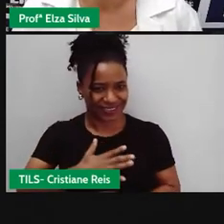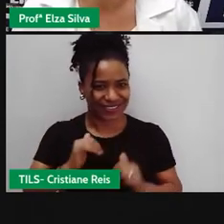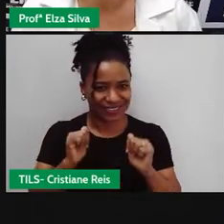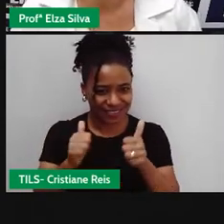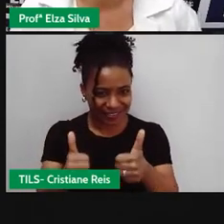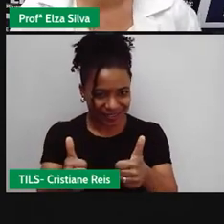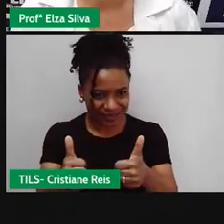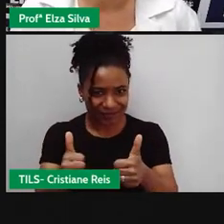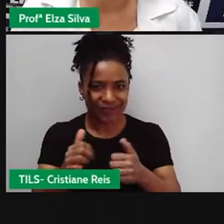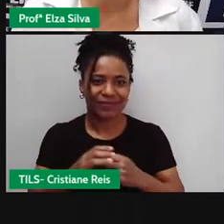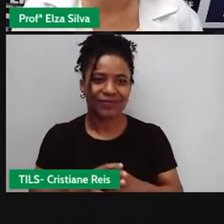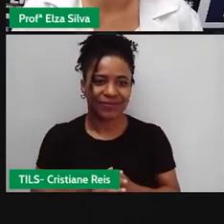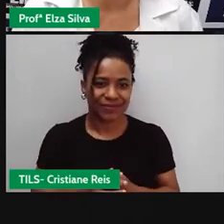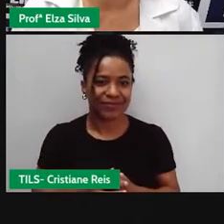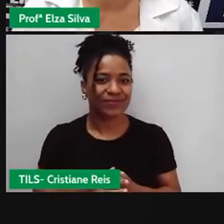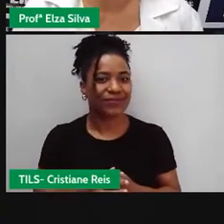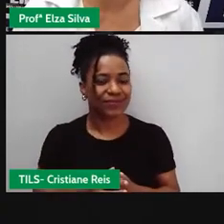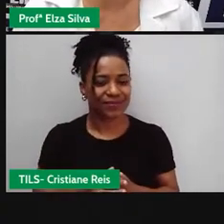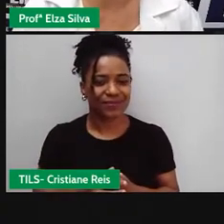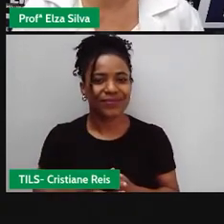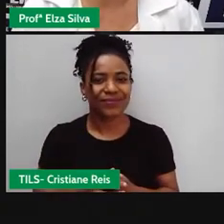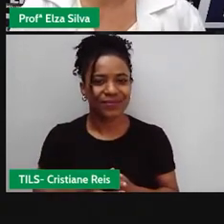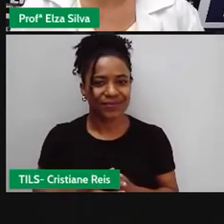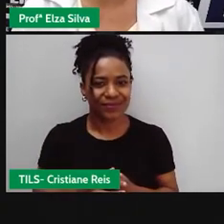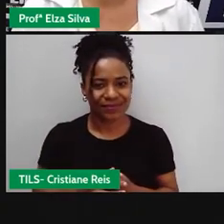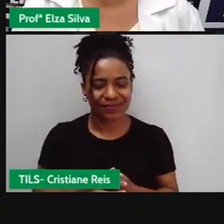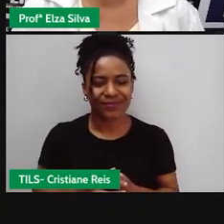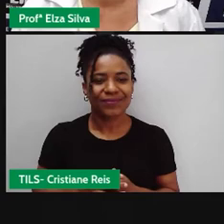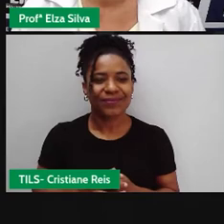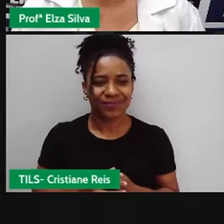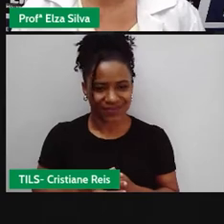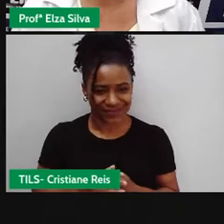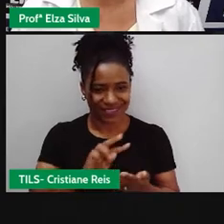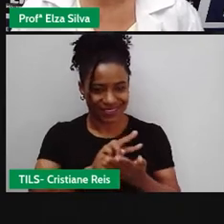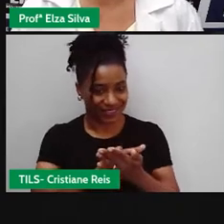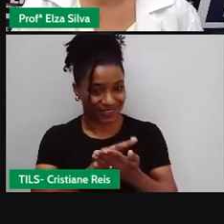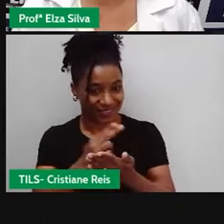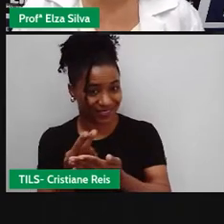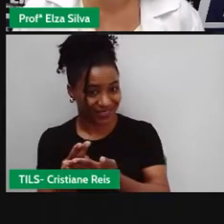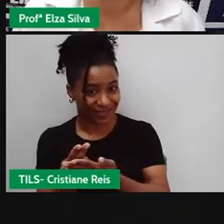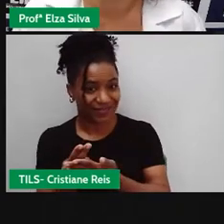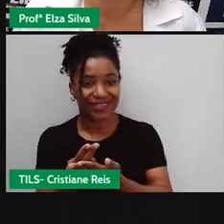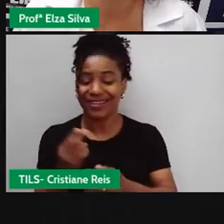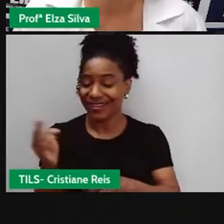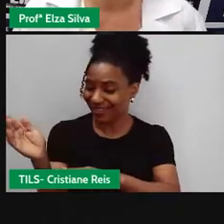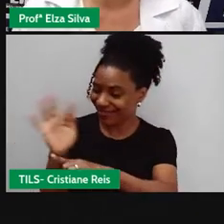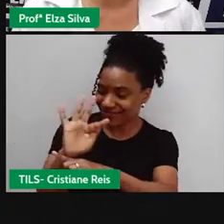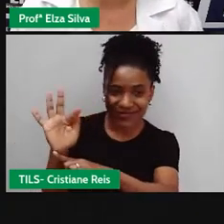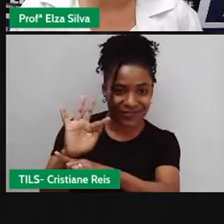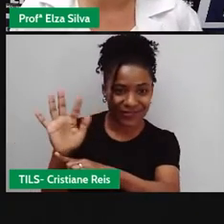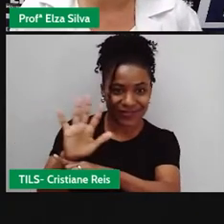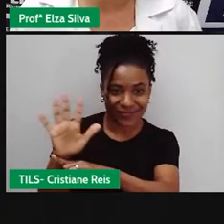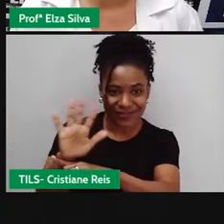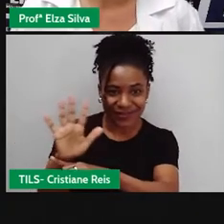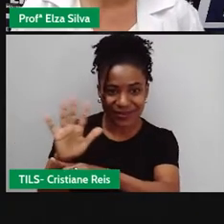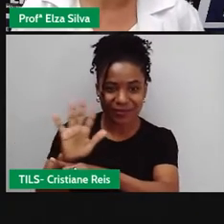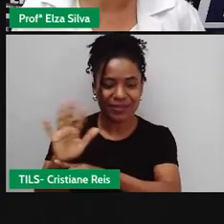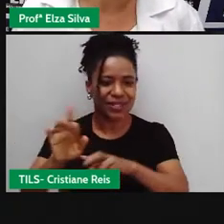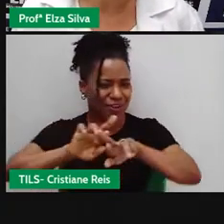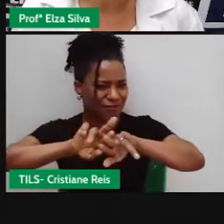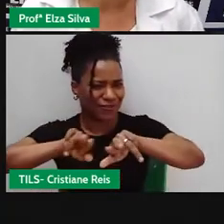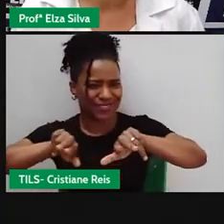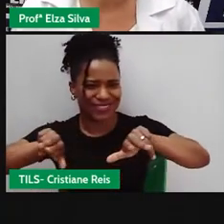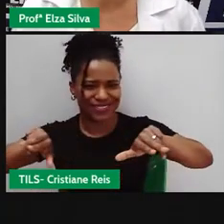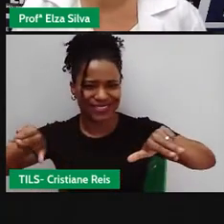moves, series and books around the world. Vamos falar sobre filmes, séries e